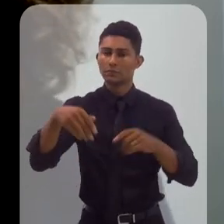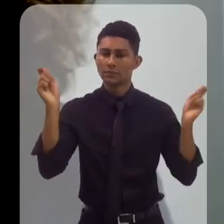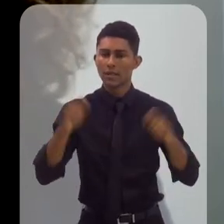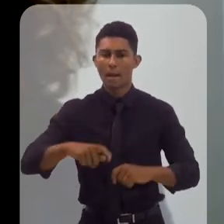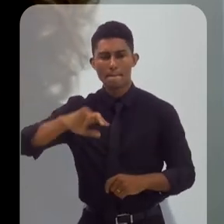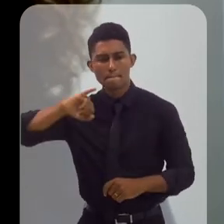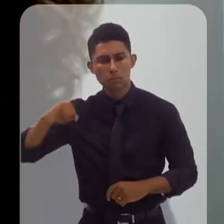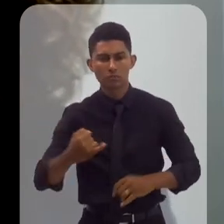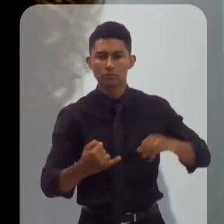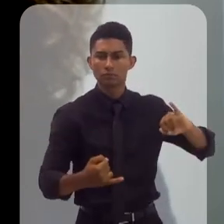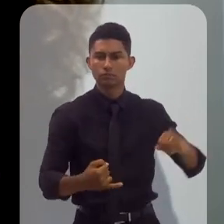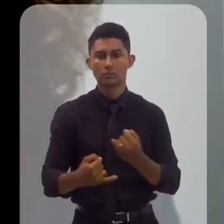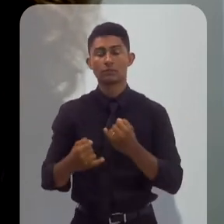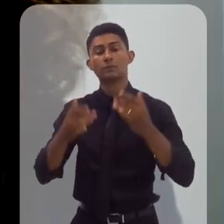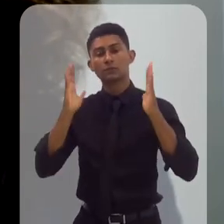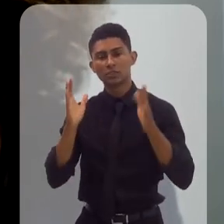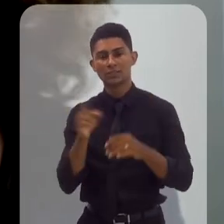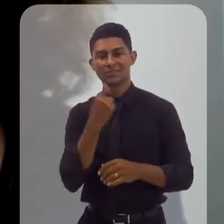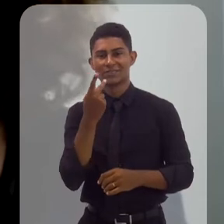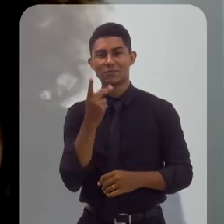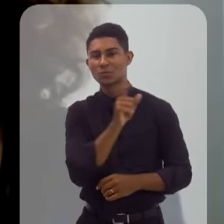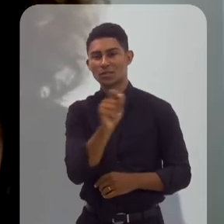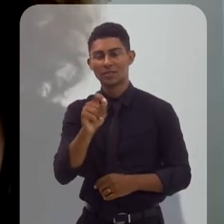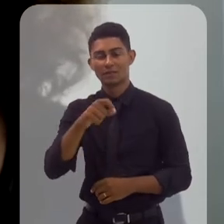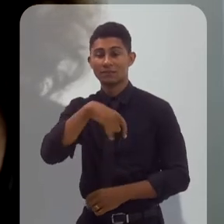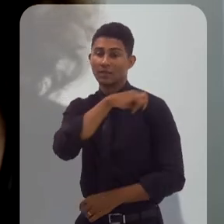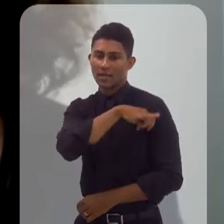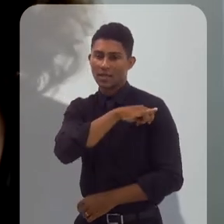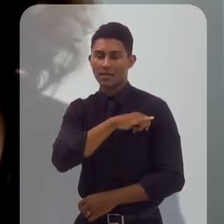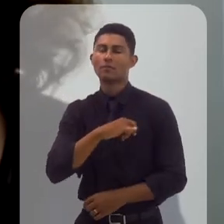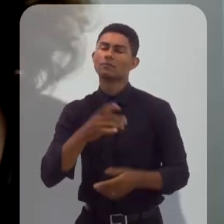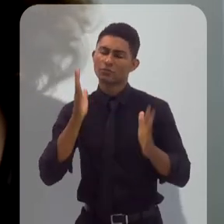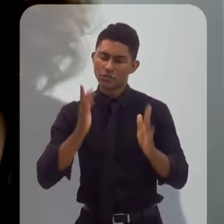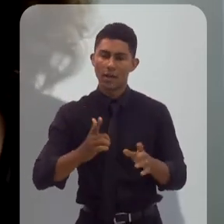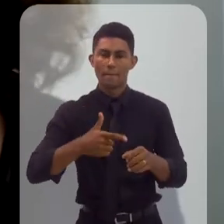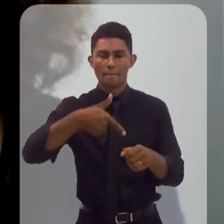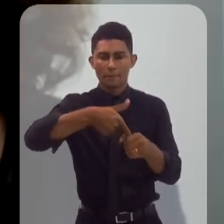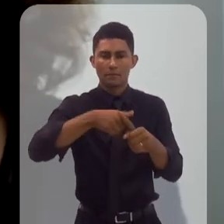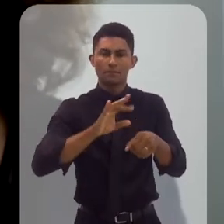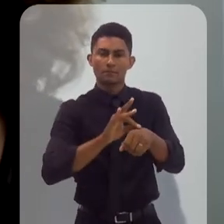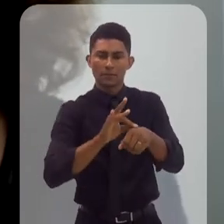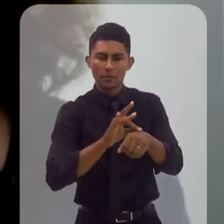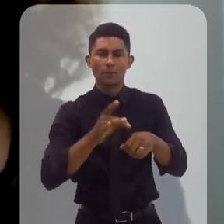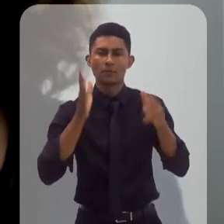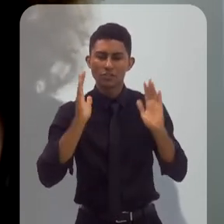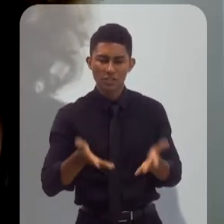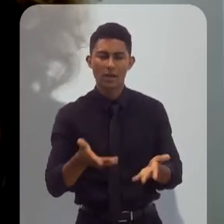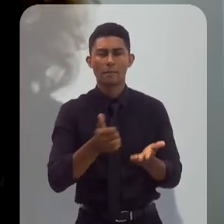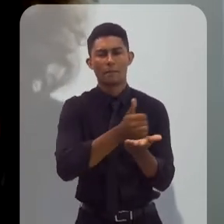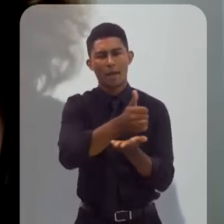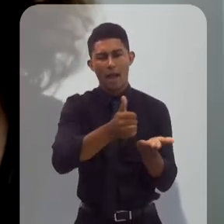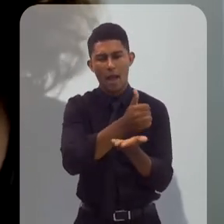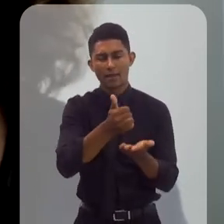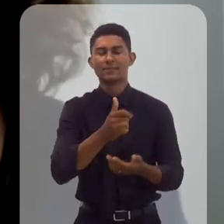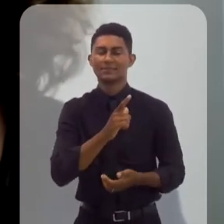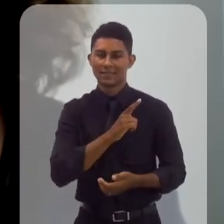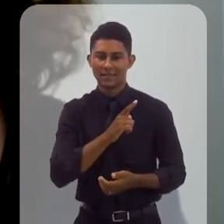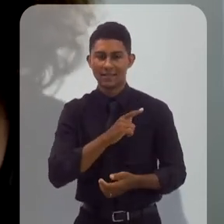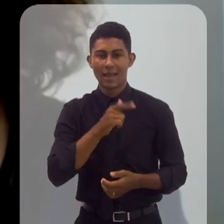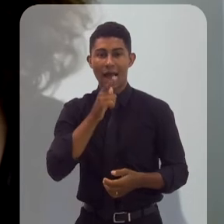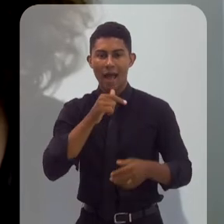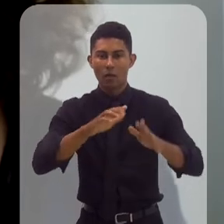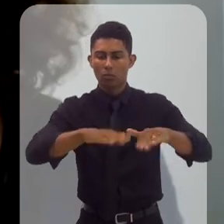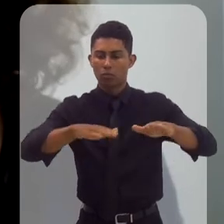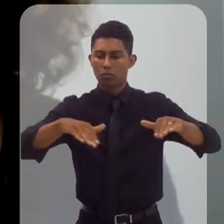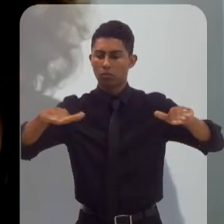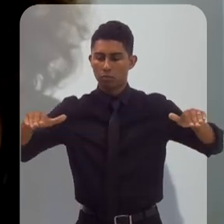Já foi levantada aqui a questão, o fato do Rio de Janeiro ser produtor de petróleo, já ter as suas bases no mar,